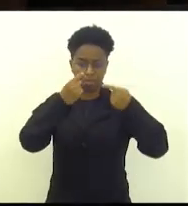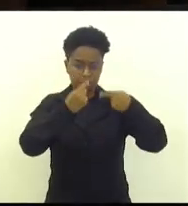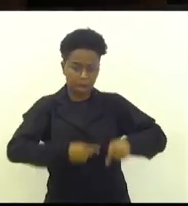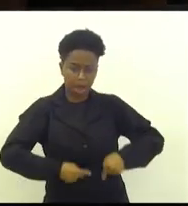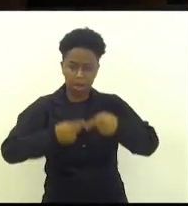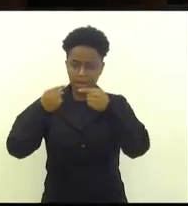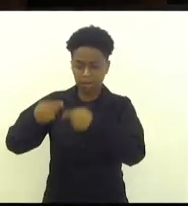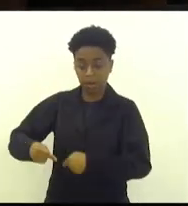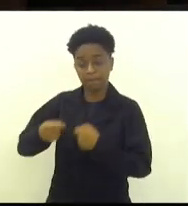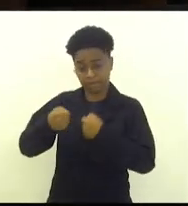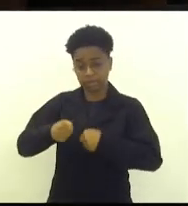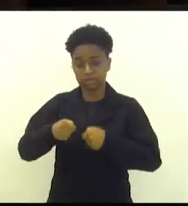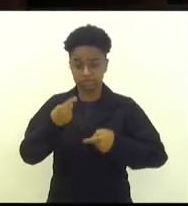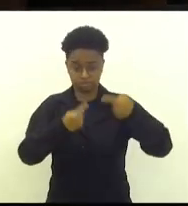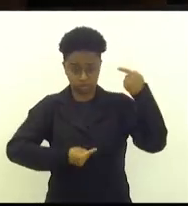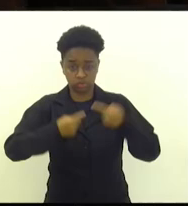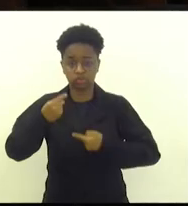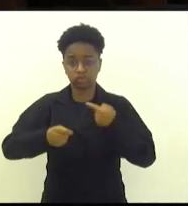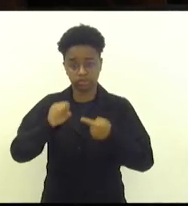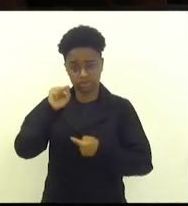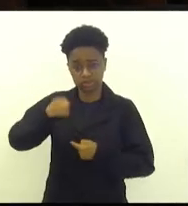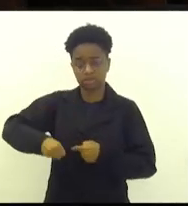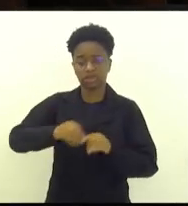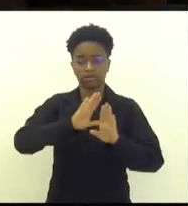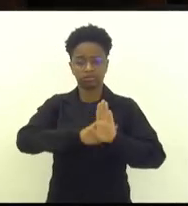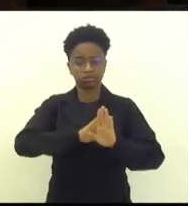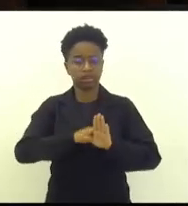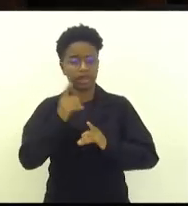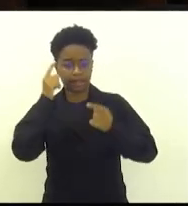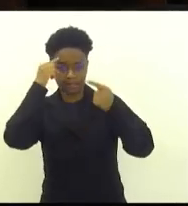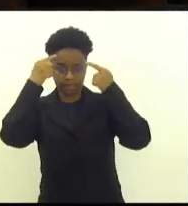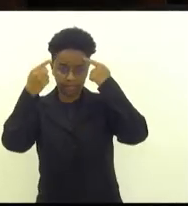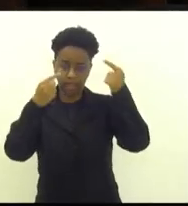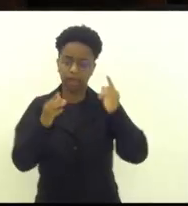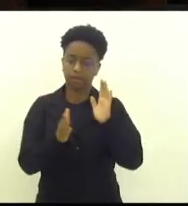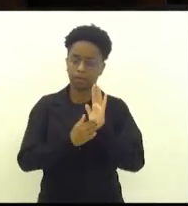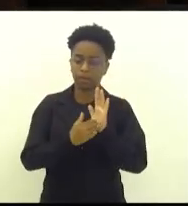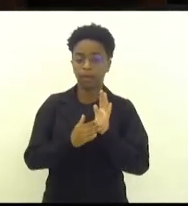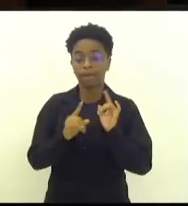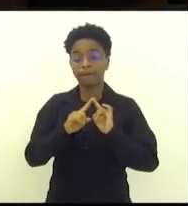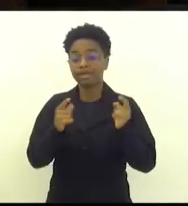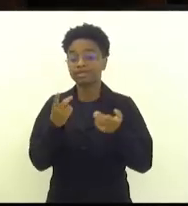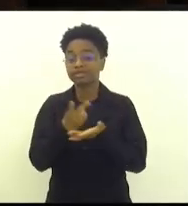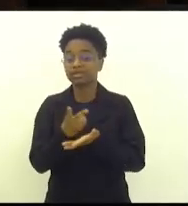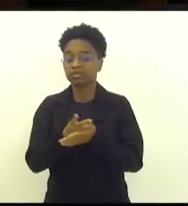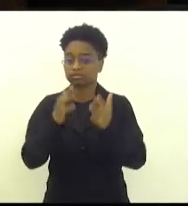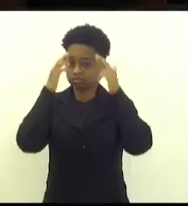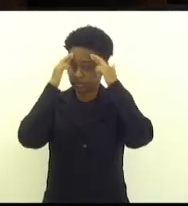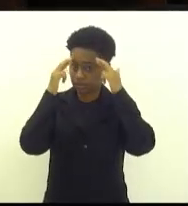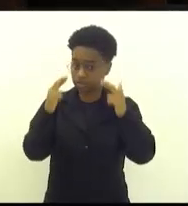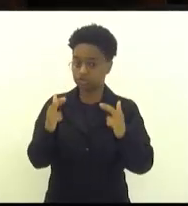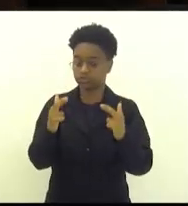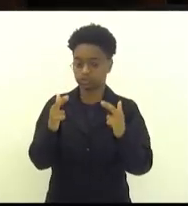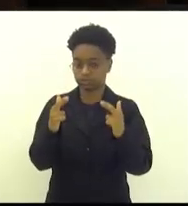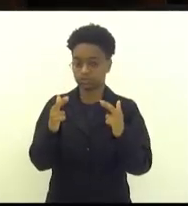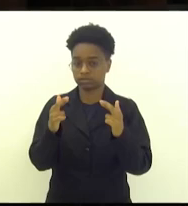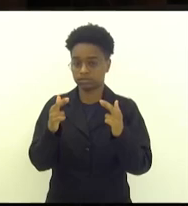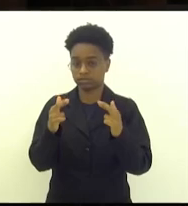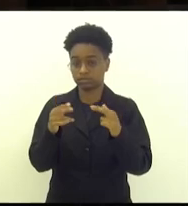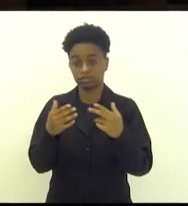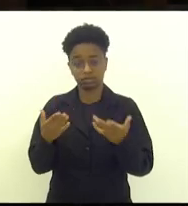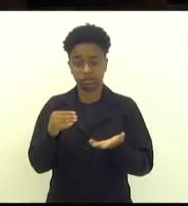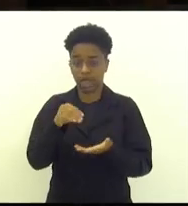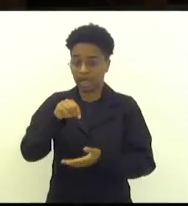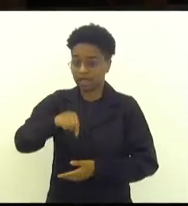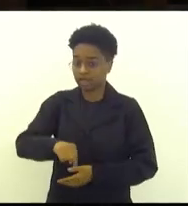embate político, o embate de ideias, o embate de proposição, enfim, sempre com respeito, e isso não falta